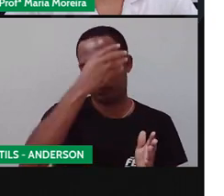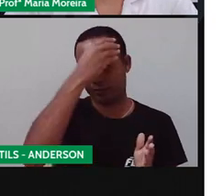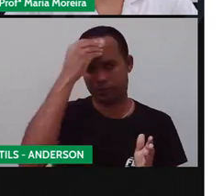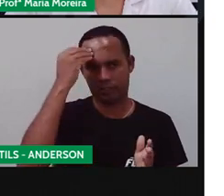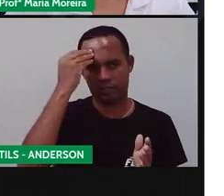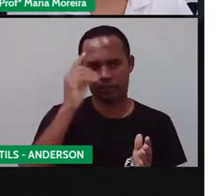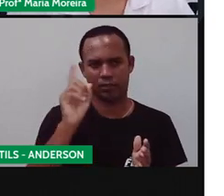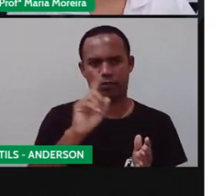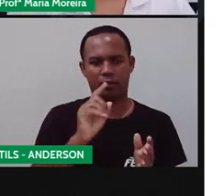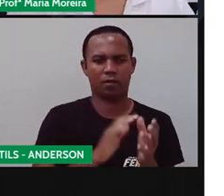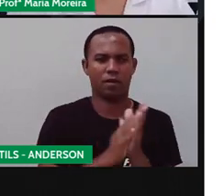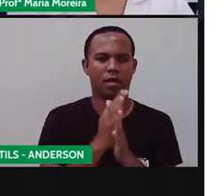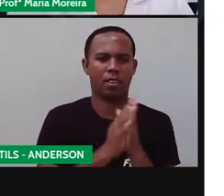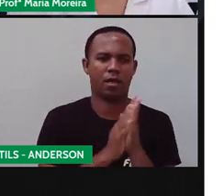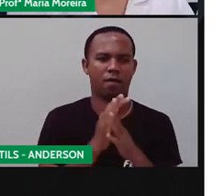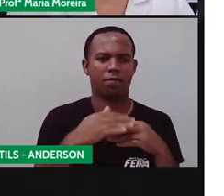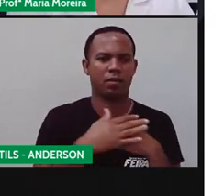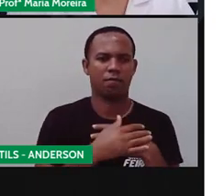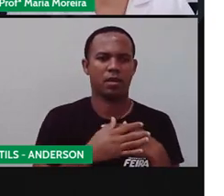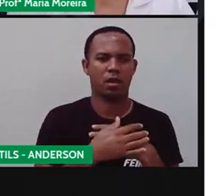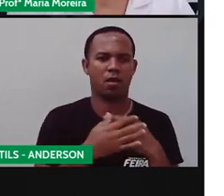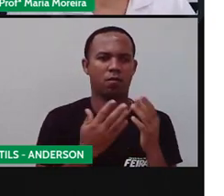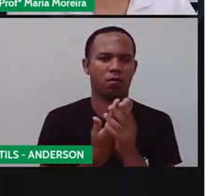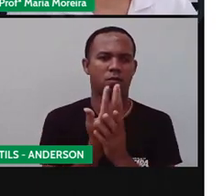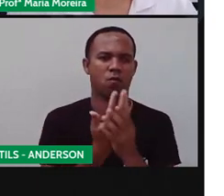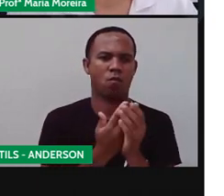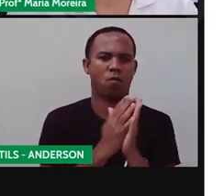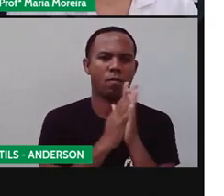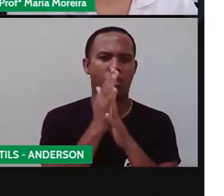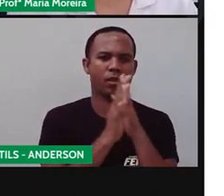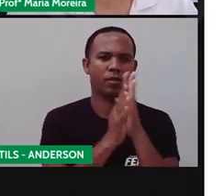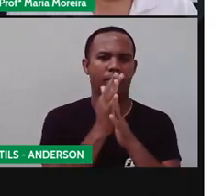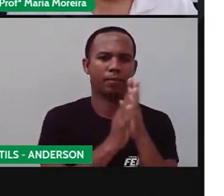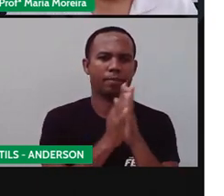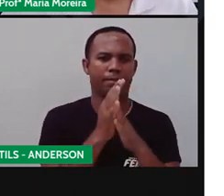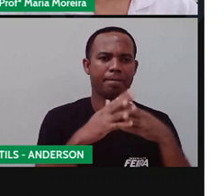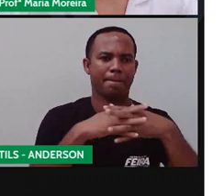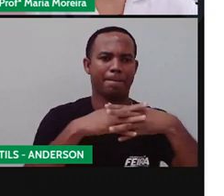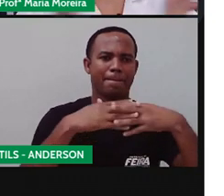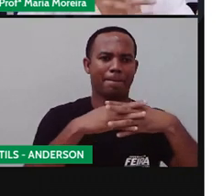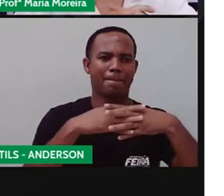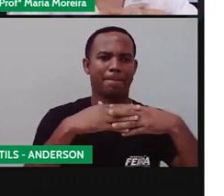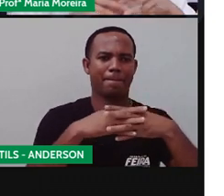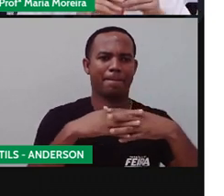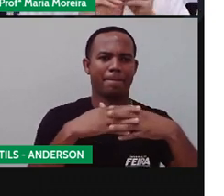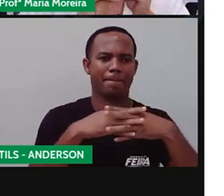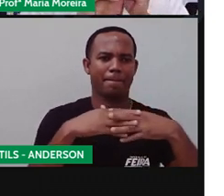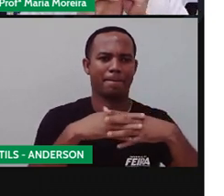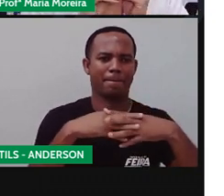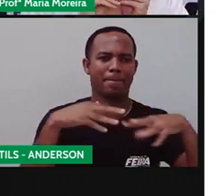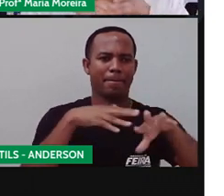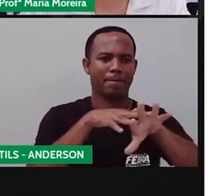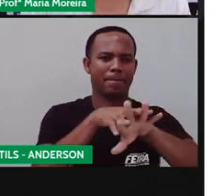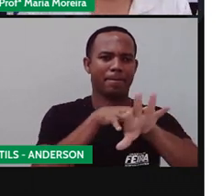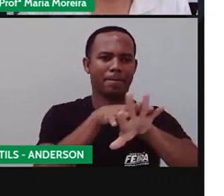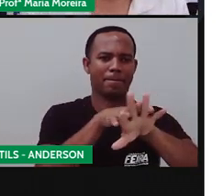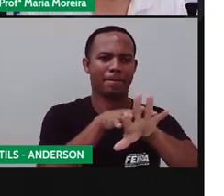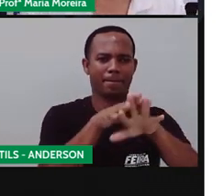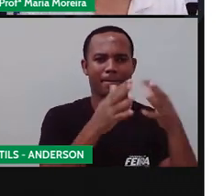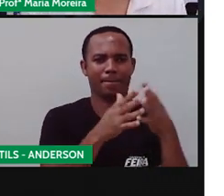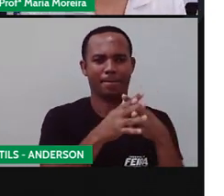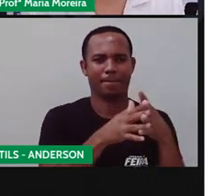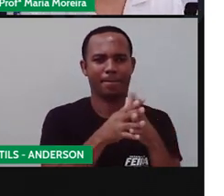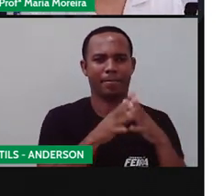Lavem as mãos. Lava uma mão, lava outra. Lava. Entre os dedos. Olha a unha se tá